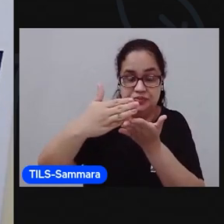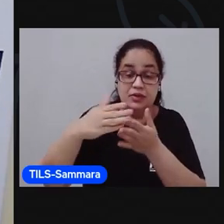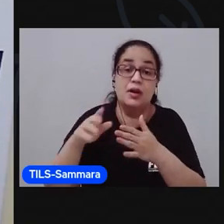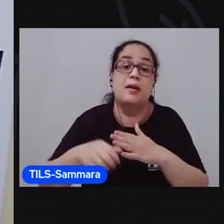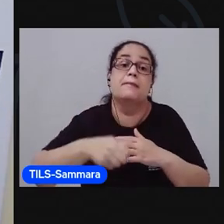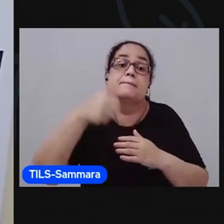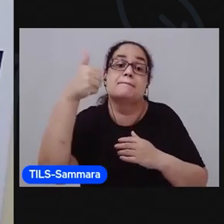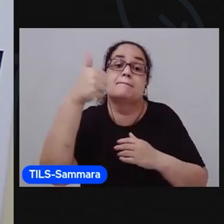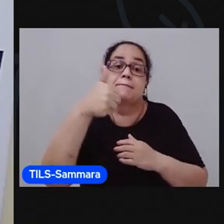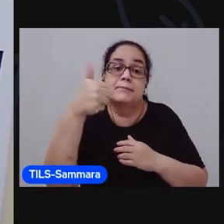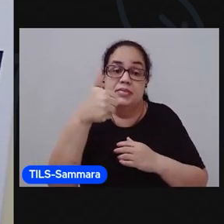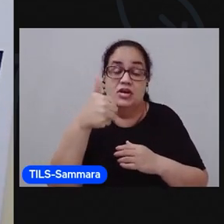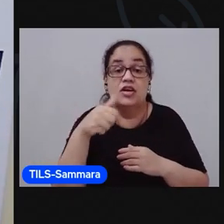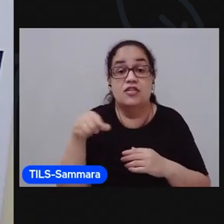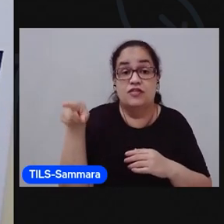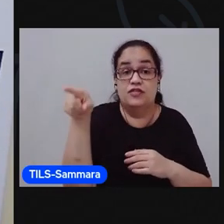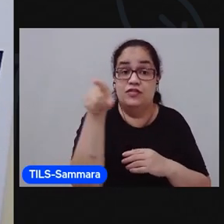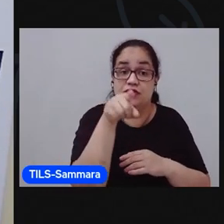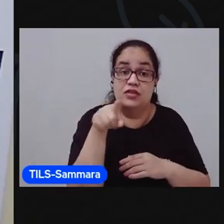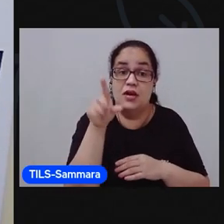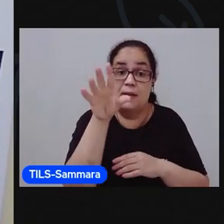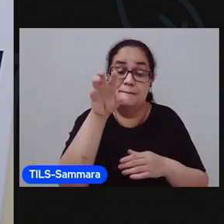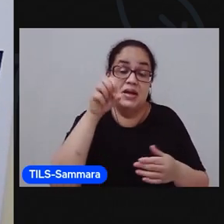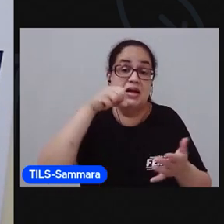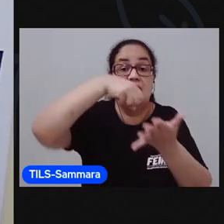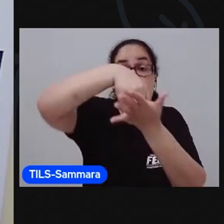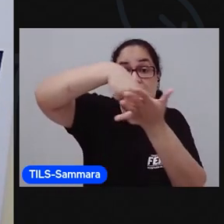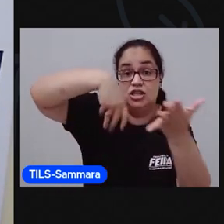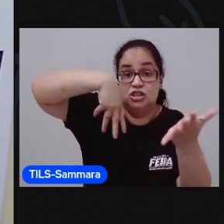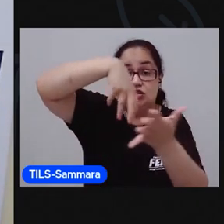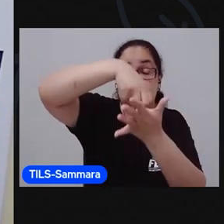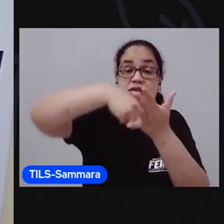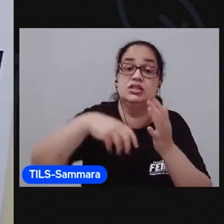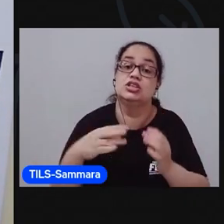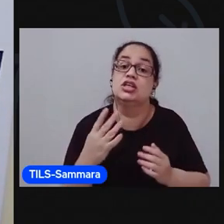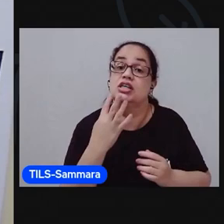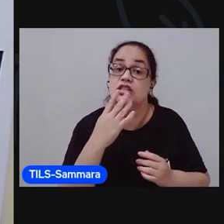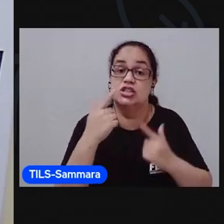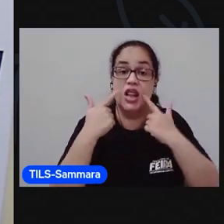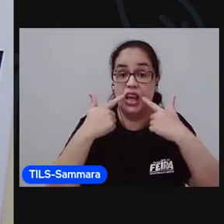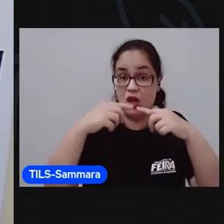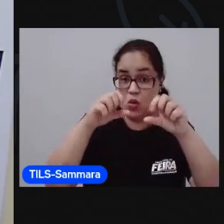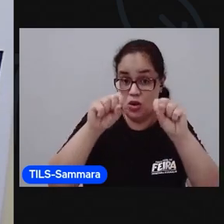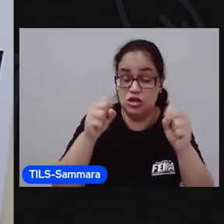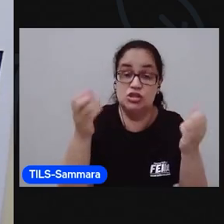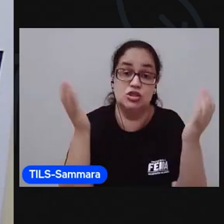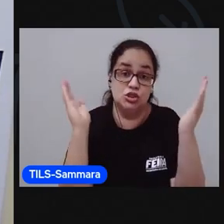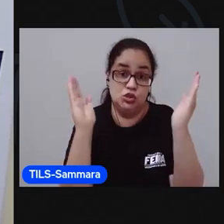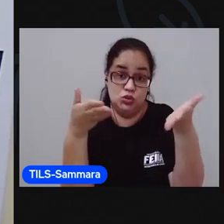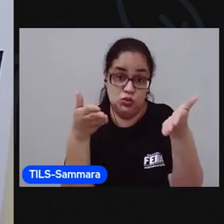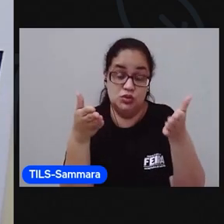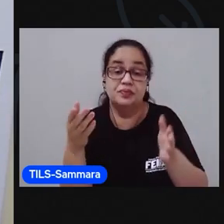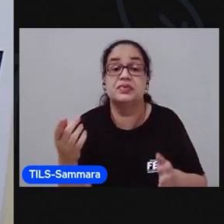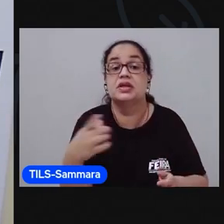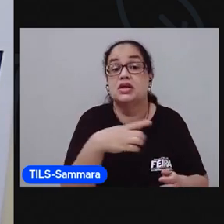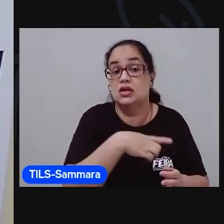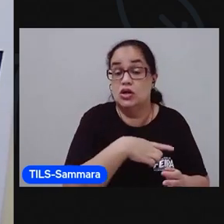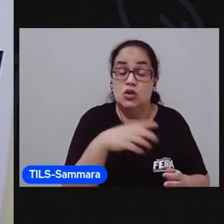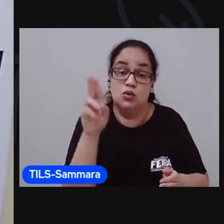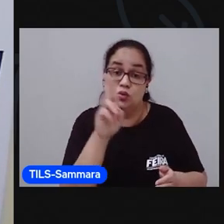Primeiro, eu vou pedir para você pegar a atividade de linguagens de hoje. A gente vai utilizar a atividade